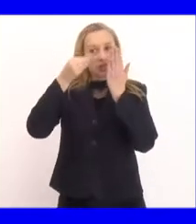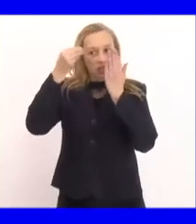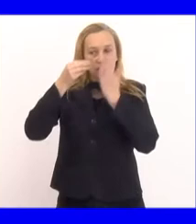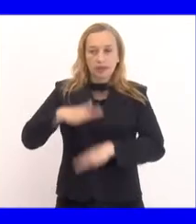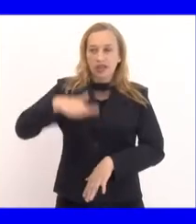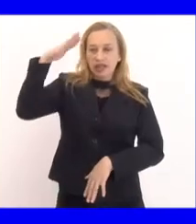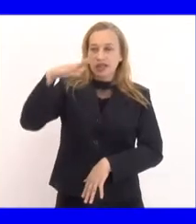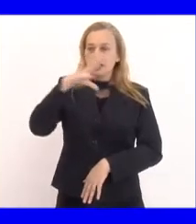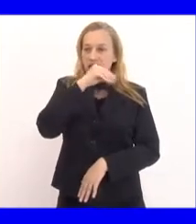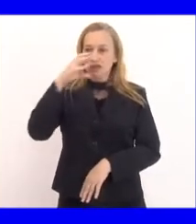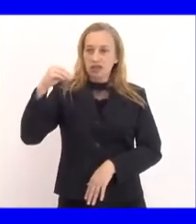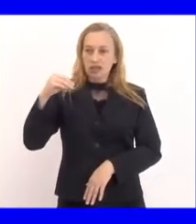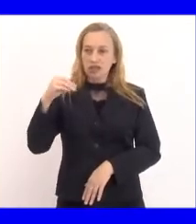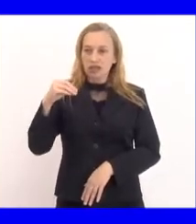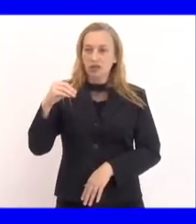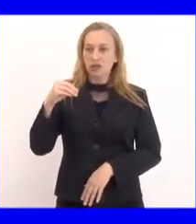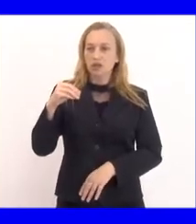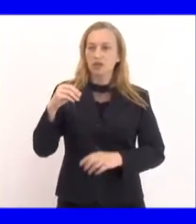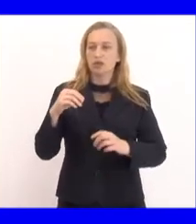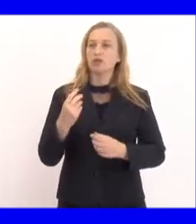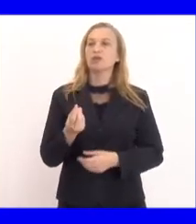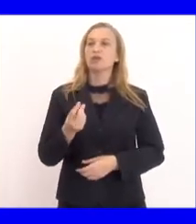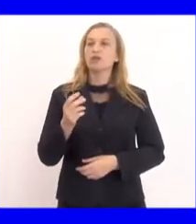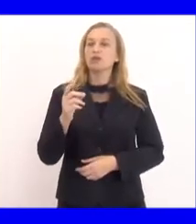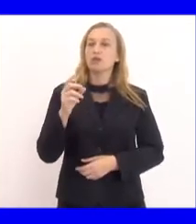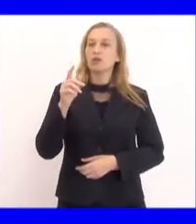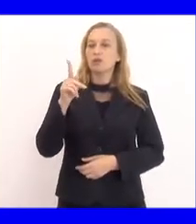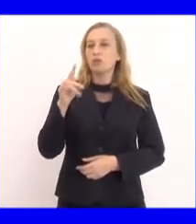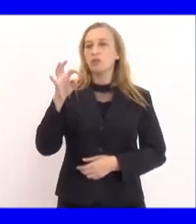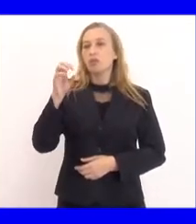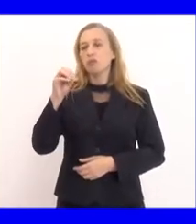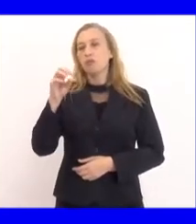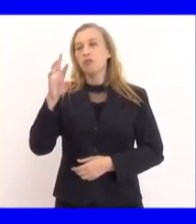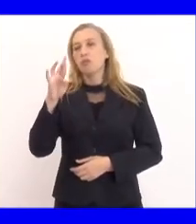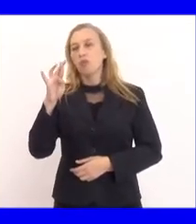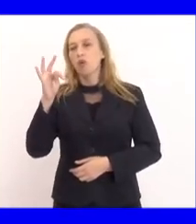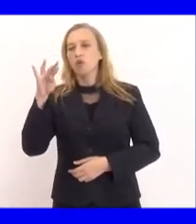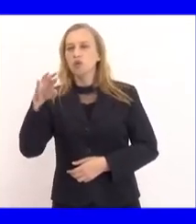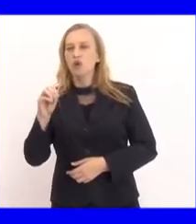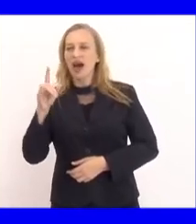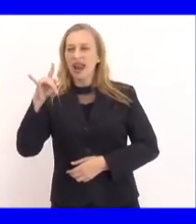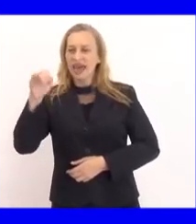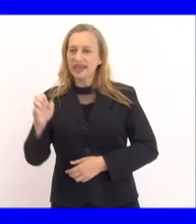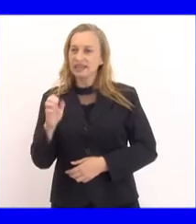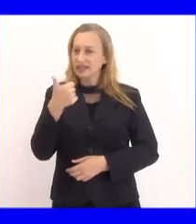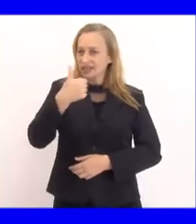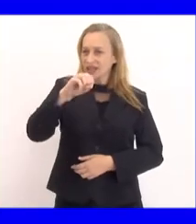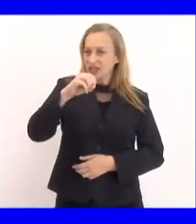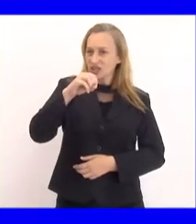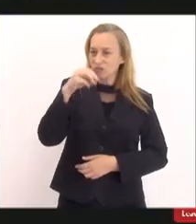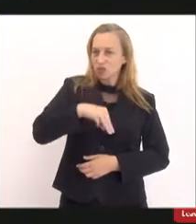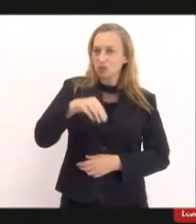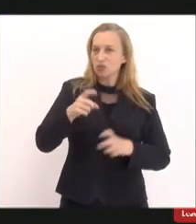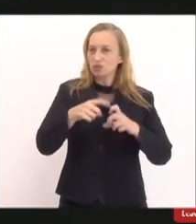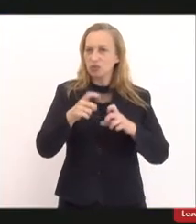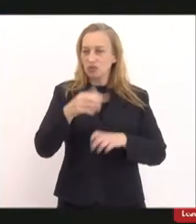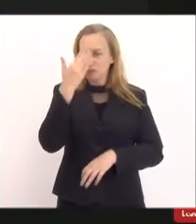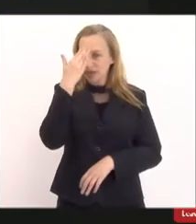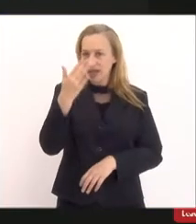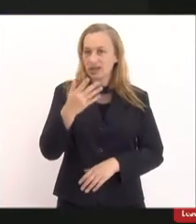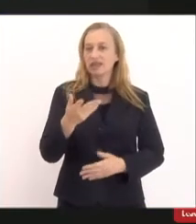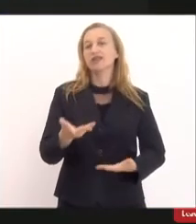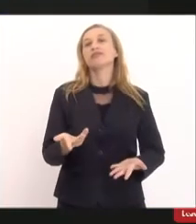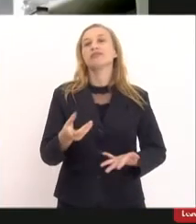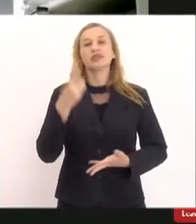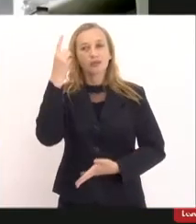adolescentes e infância do Hospital de Clínicas de Porto Alegre. A senhora dispõe de 10 minutos, doutora. Muito obrigada pela sua participação. Obrigada,